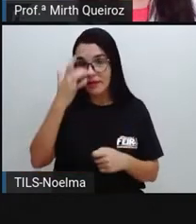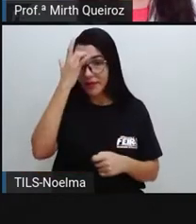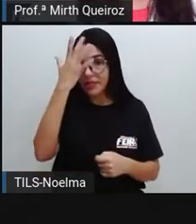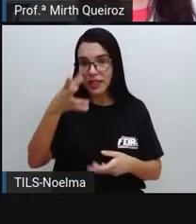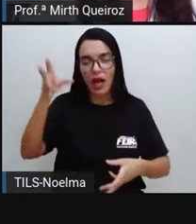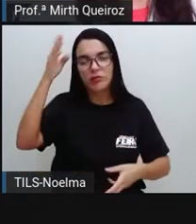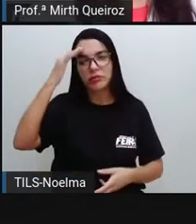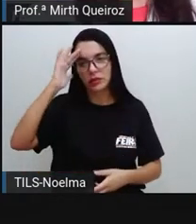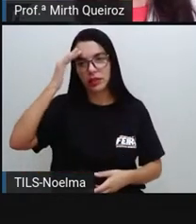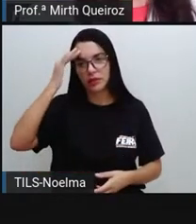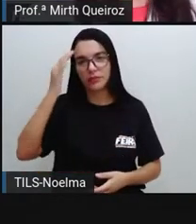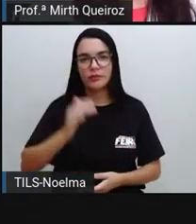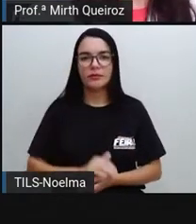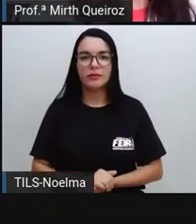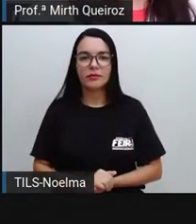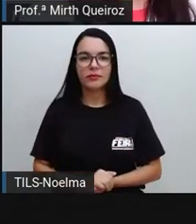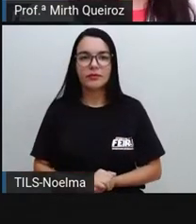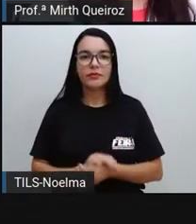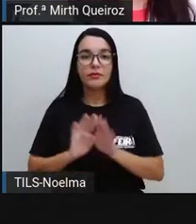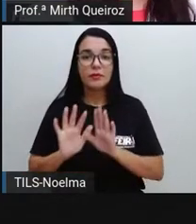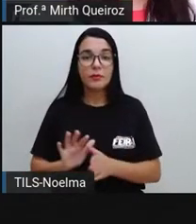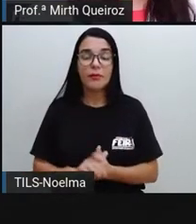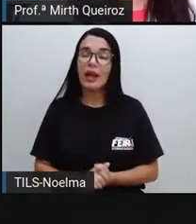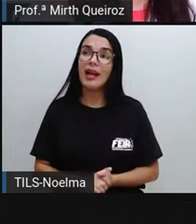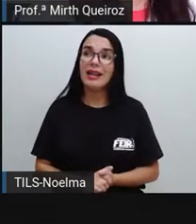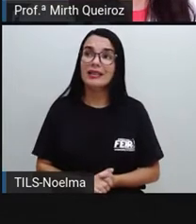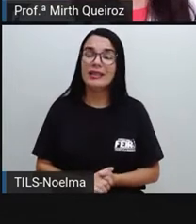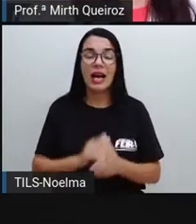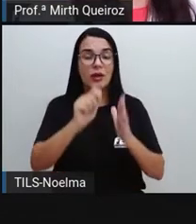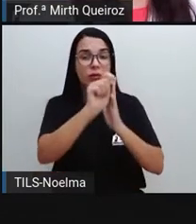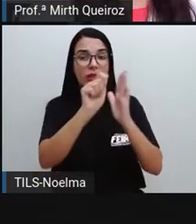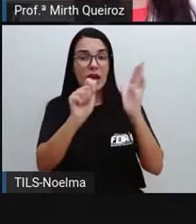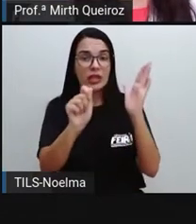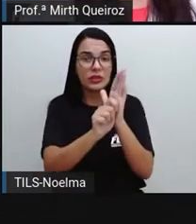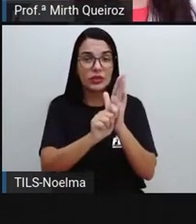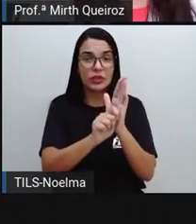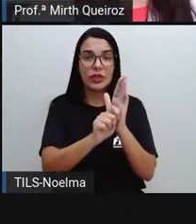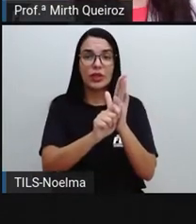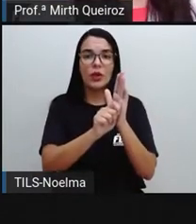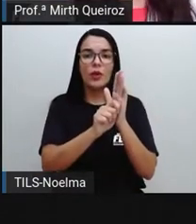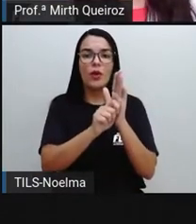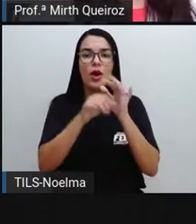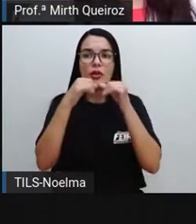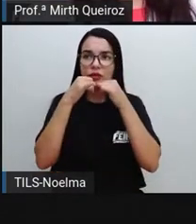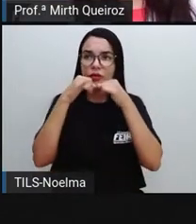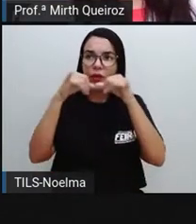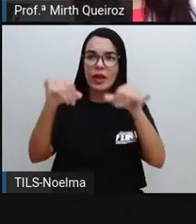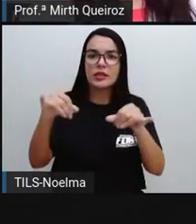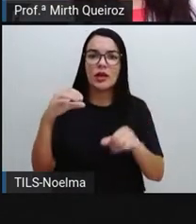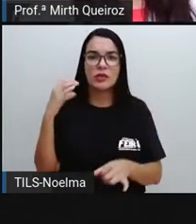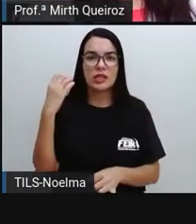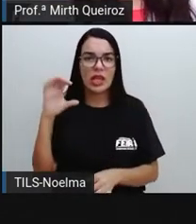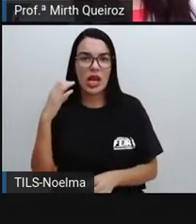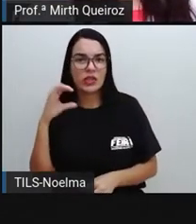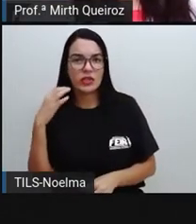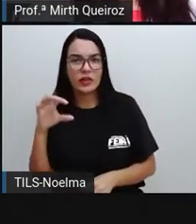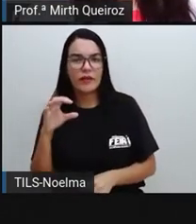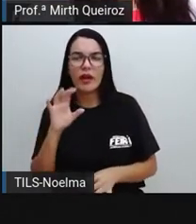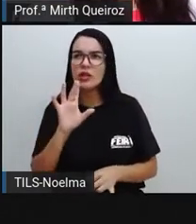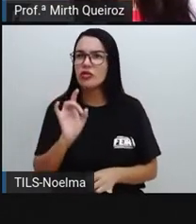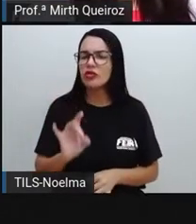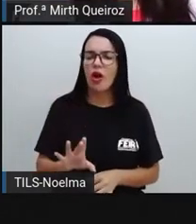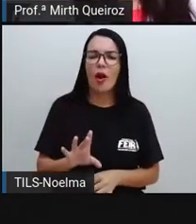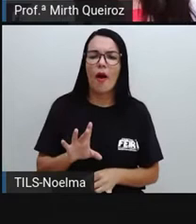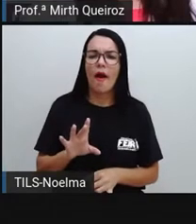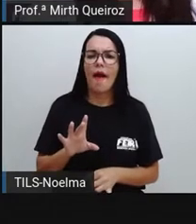entendimento. Os artigos de divulgação científica estão apenas tentando levar as informações dos